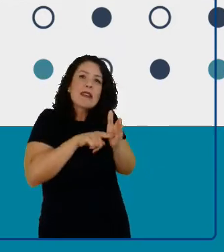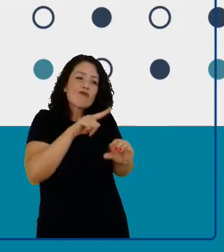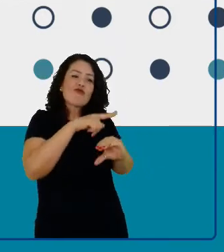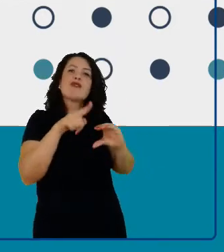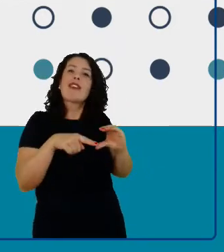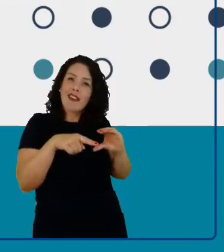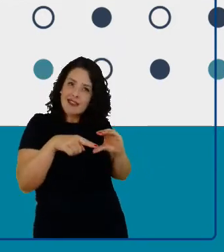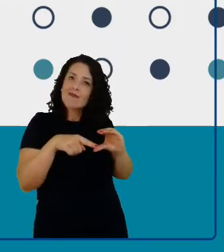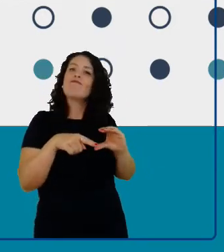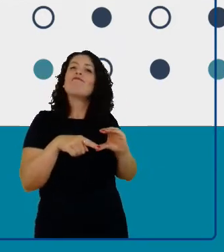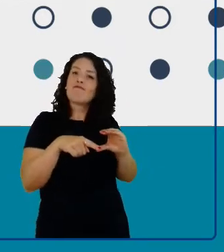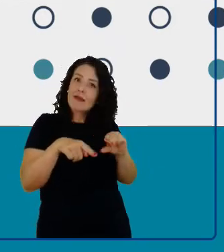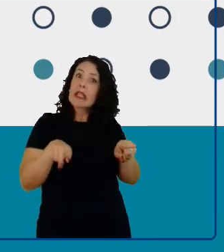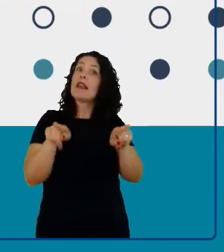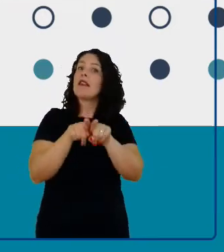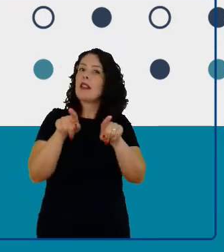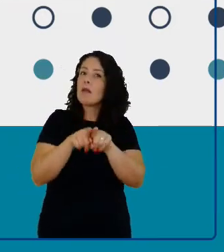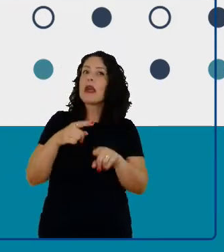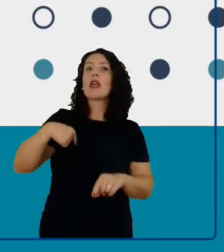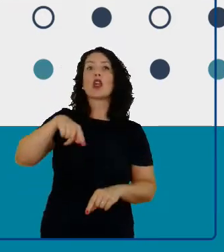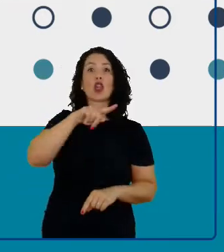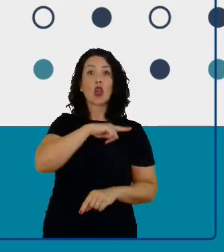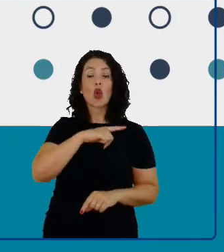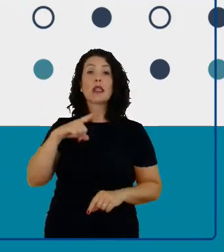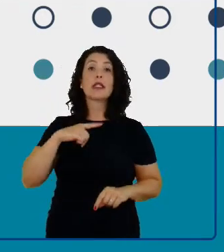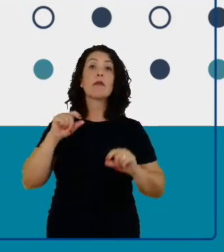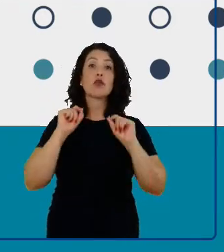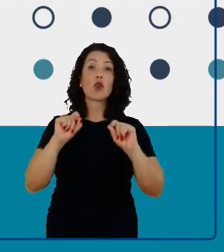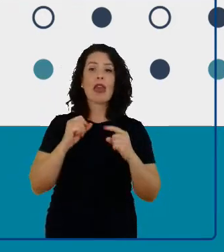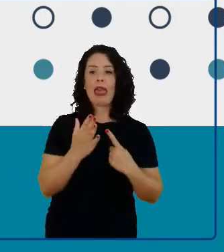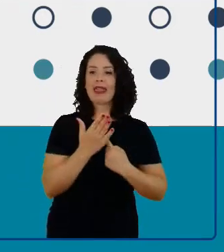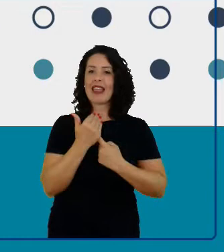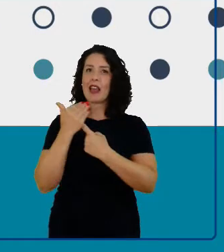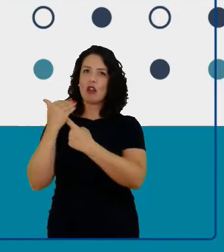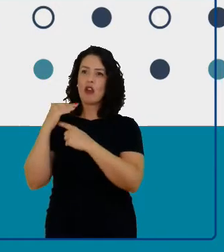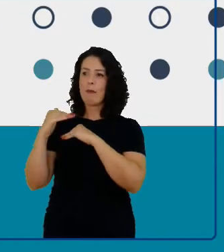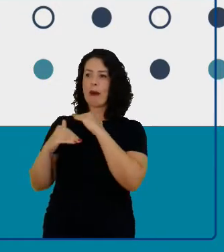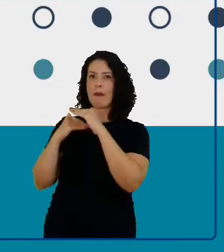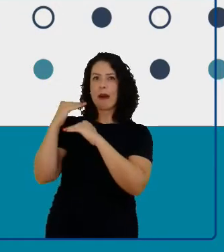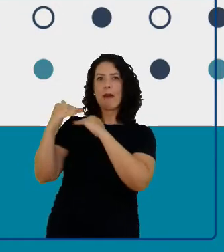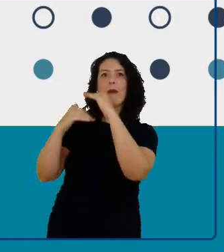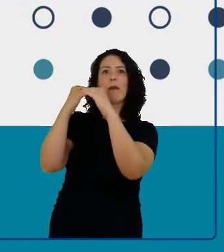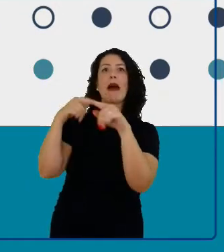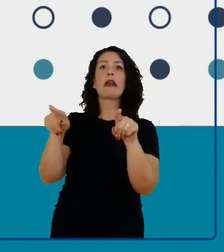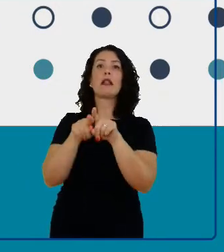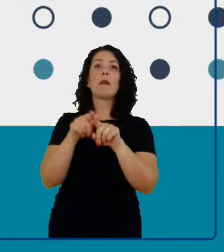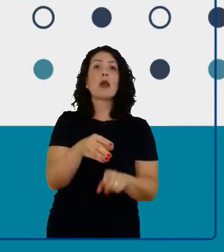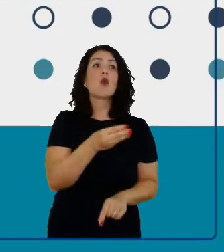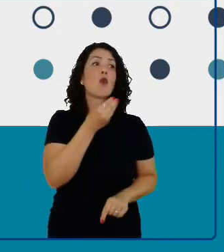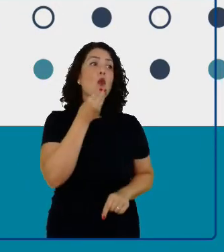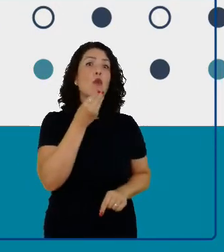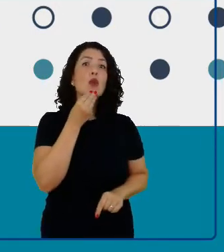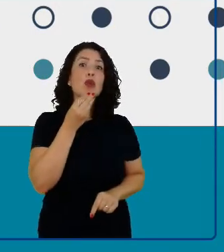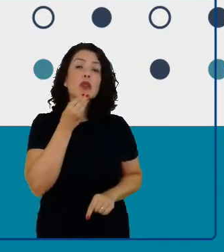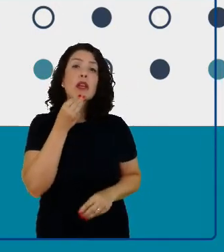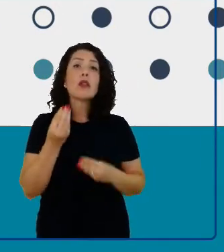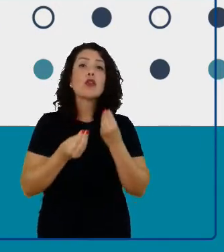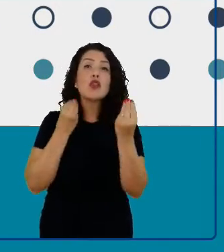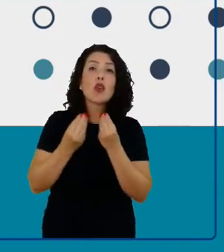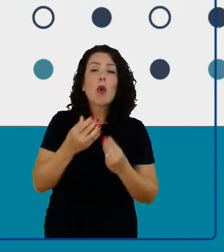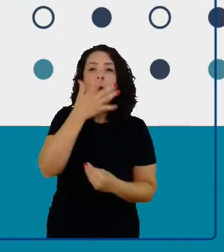ao mesmo tempo, nós temos mais tecnologia, mais oportunidades para jovens para